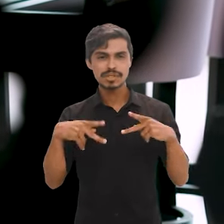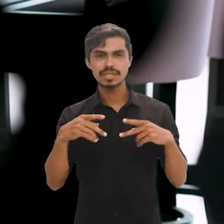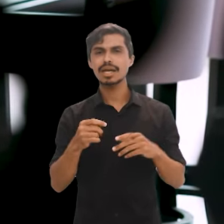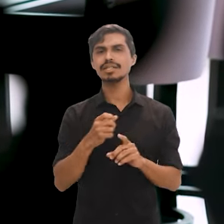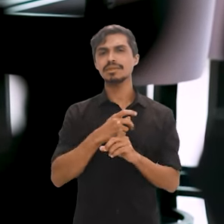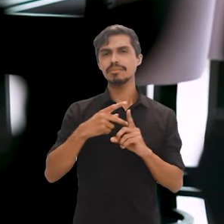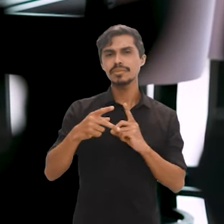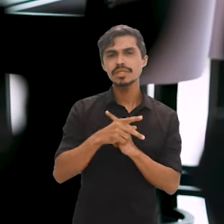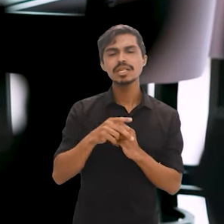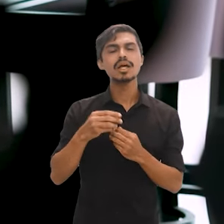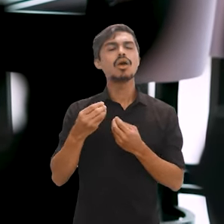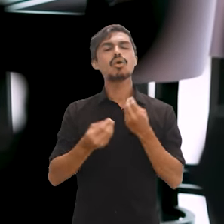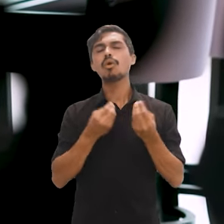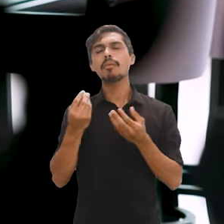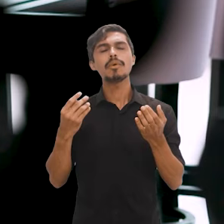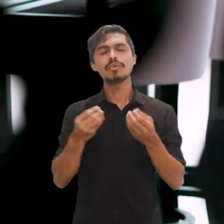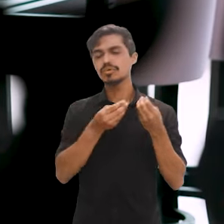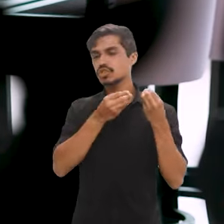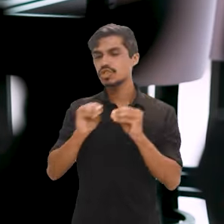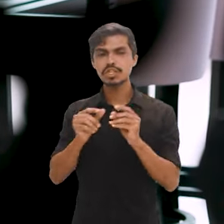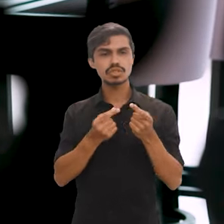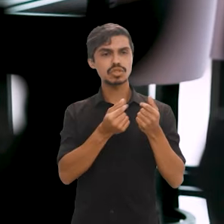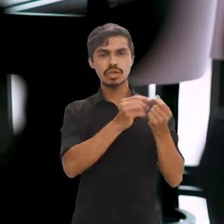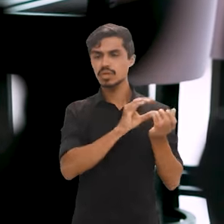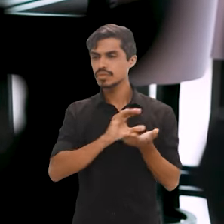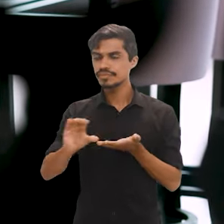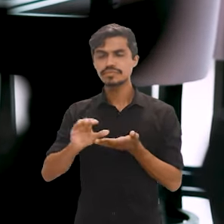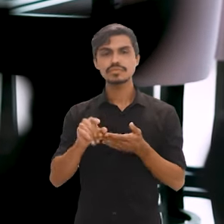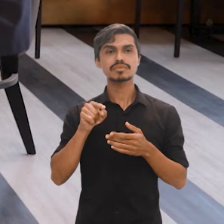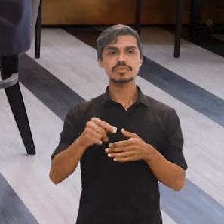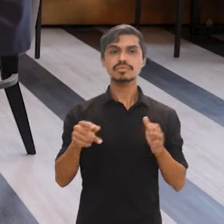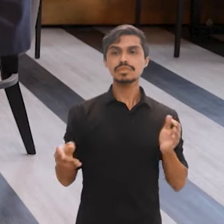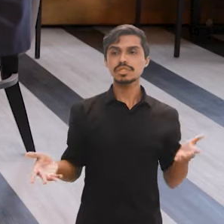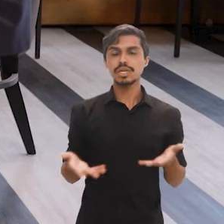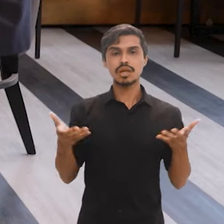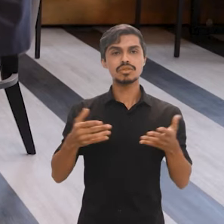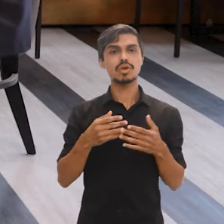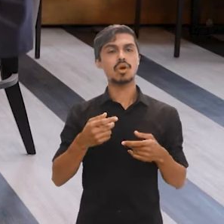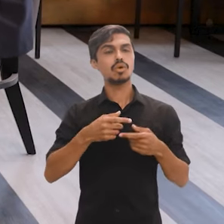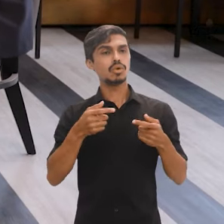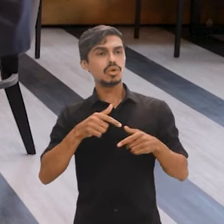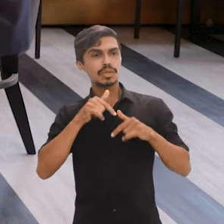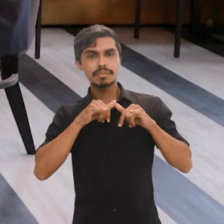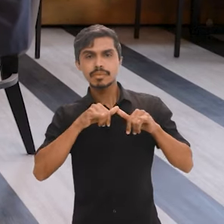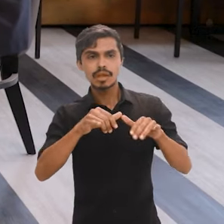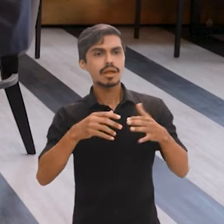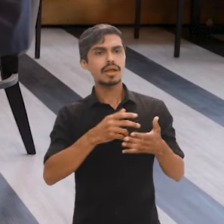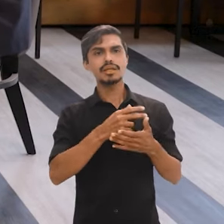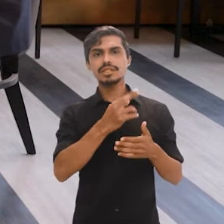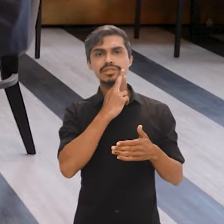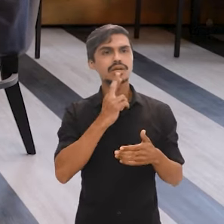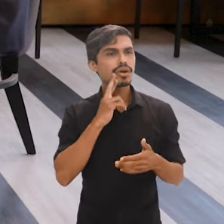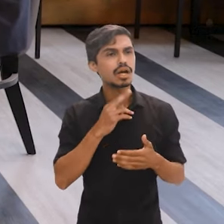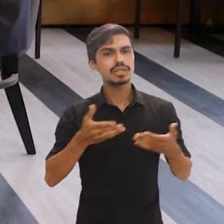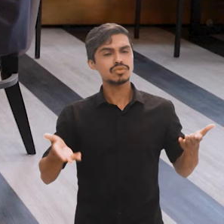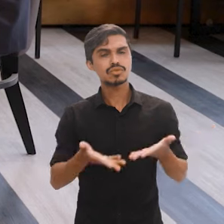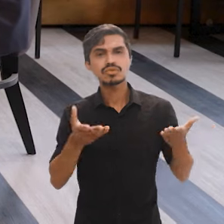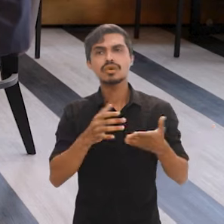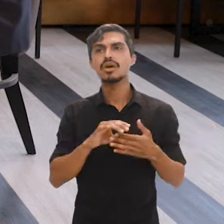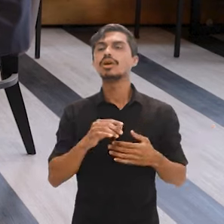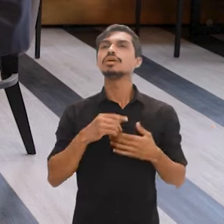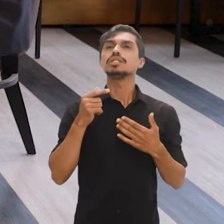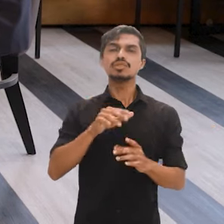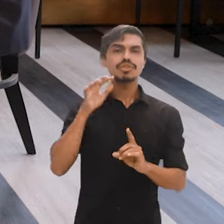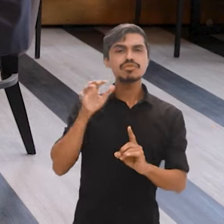um recurso da Previdência Social? Isso mobiliza o consumo local, o submercado, restaurante, isso tem um impacto na